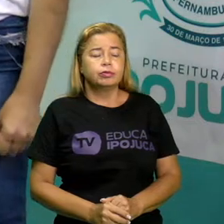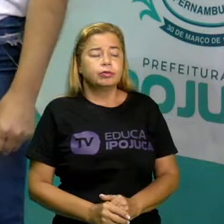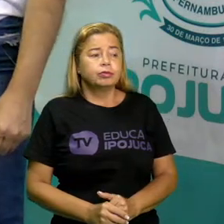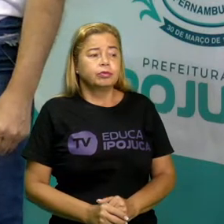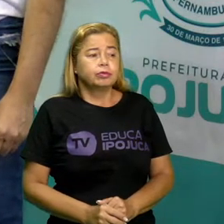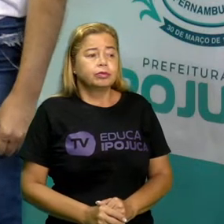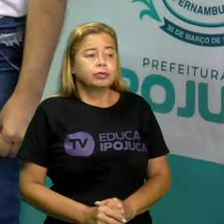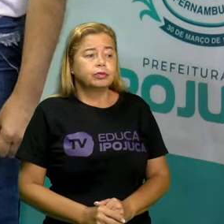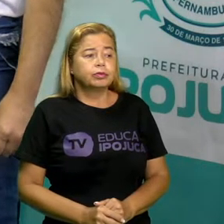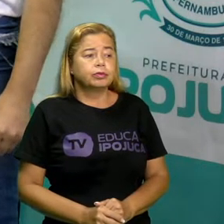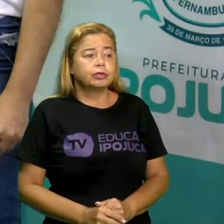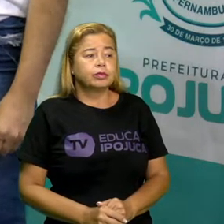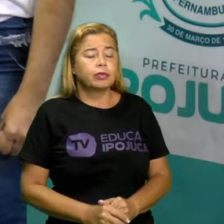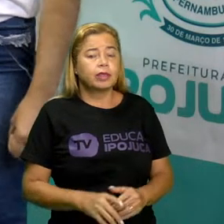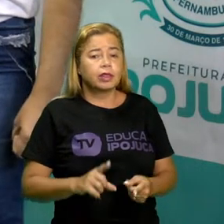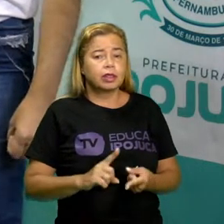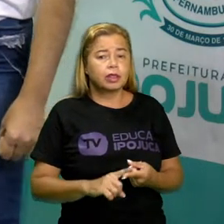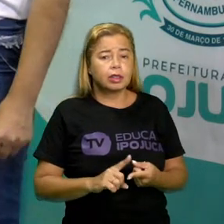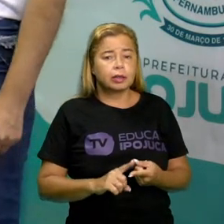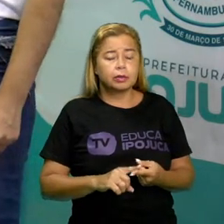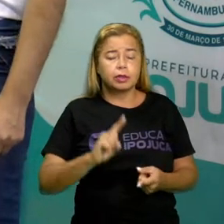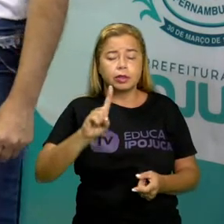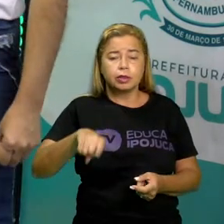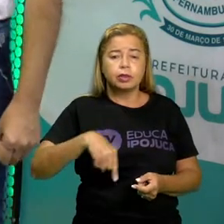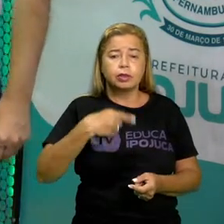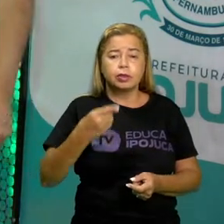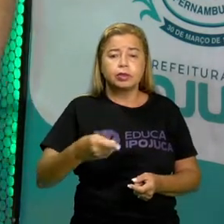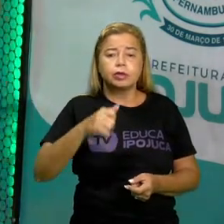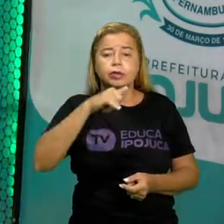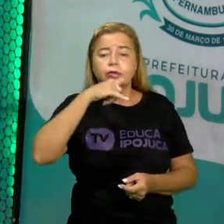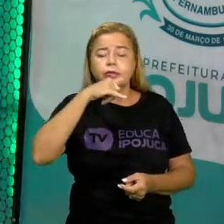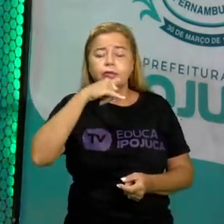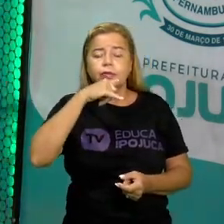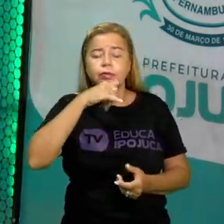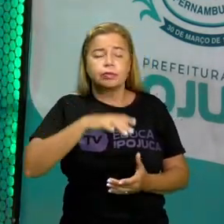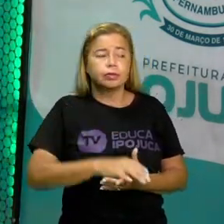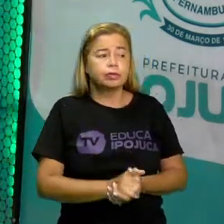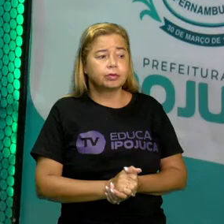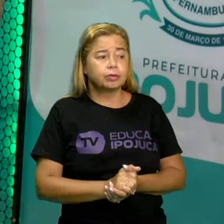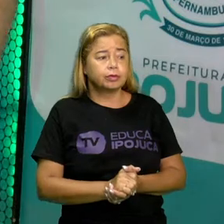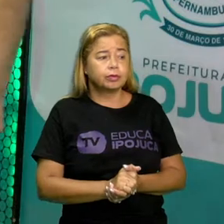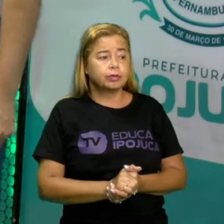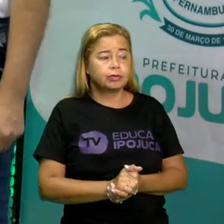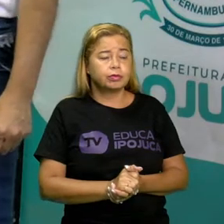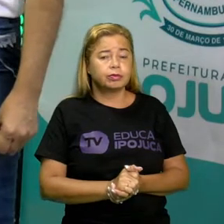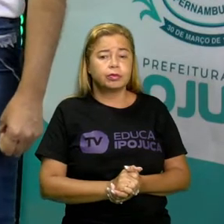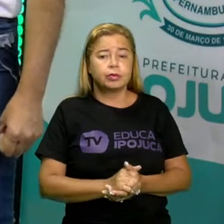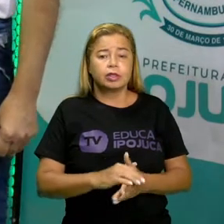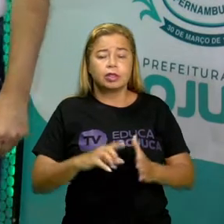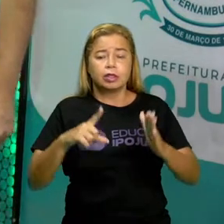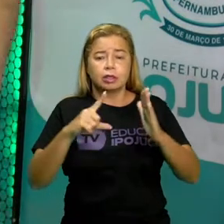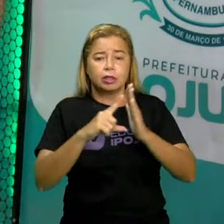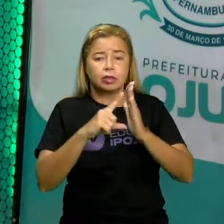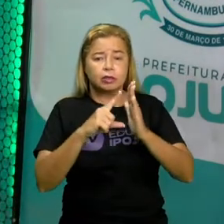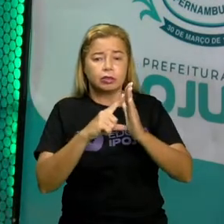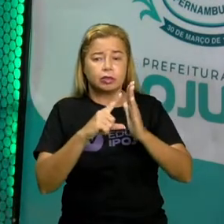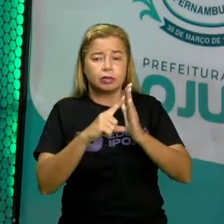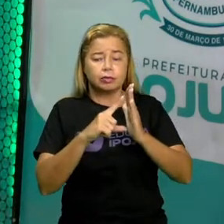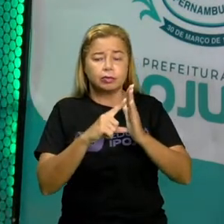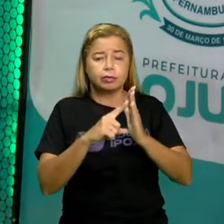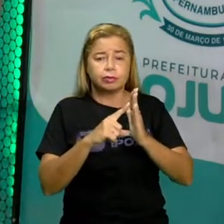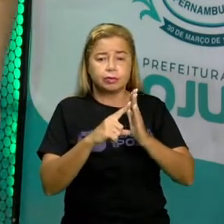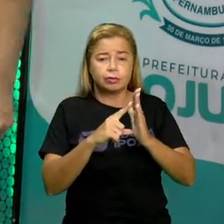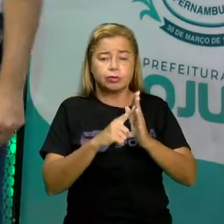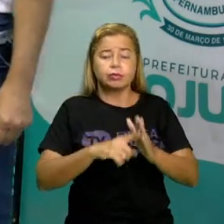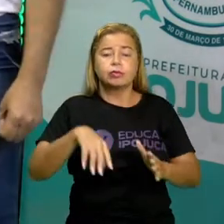mesmo. Temos também outro exemplo aqui, que é o nome de uma loja. Lojas